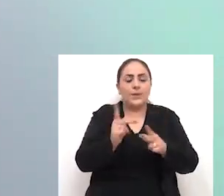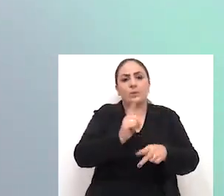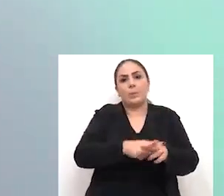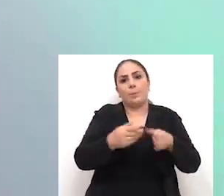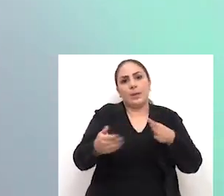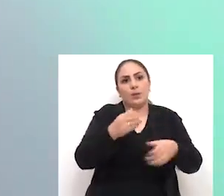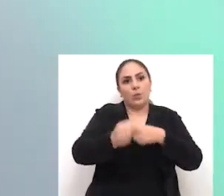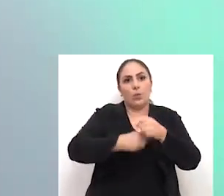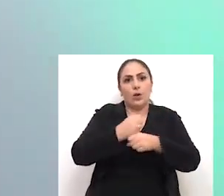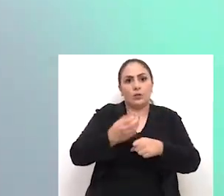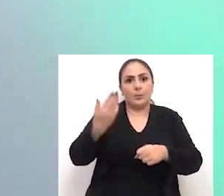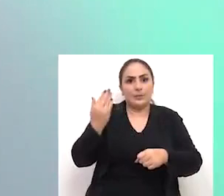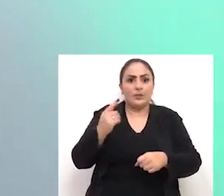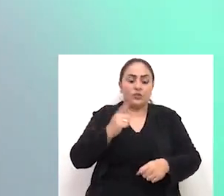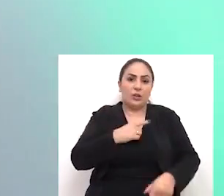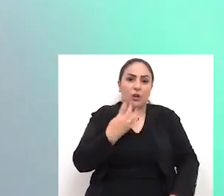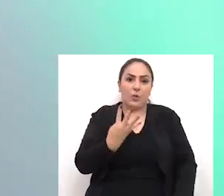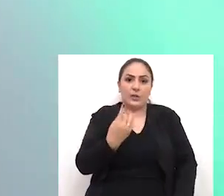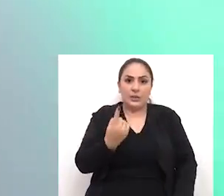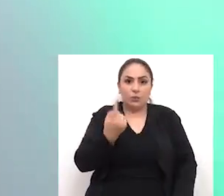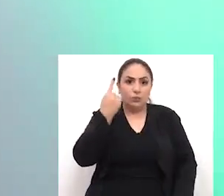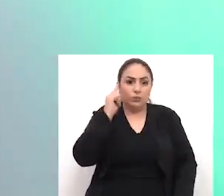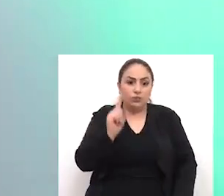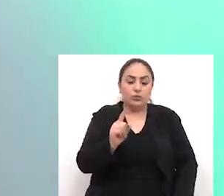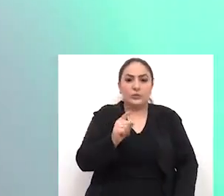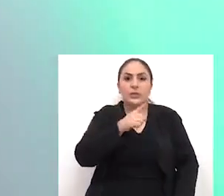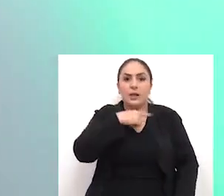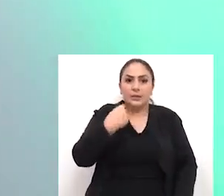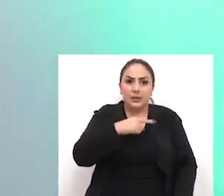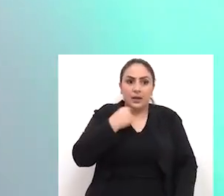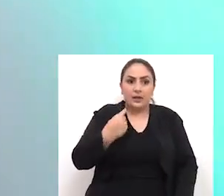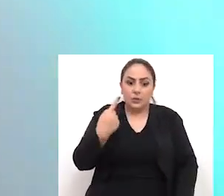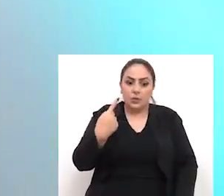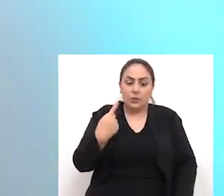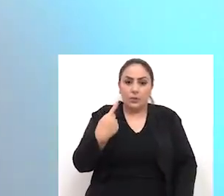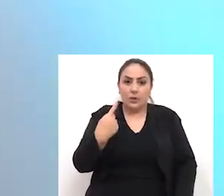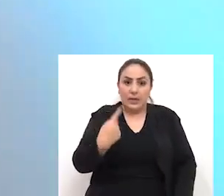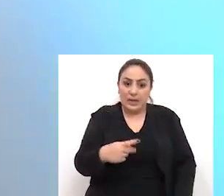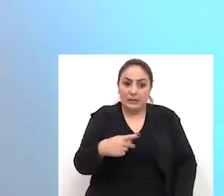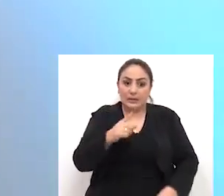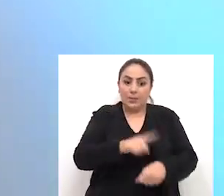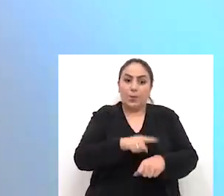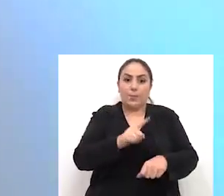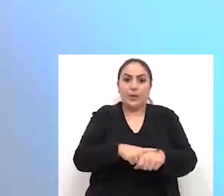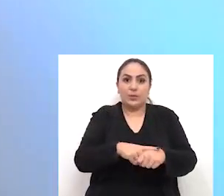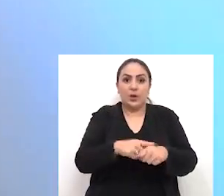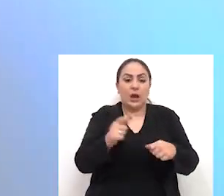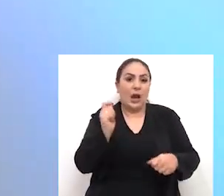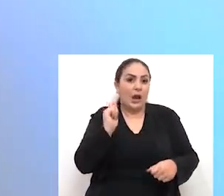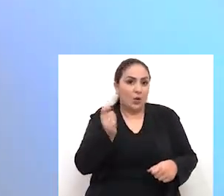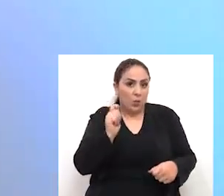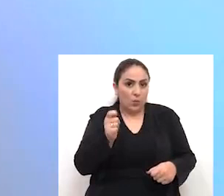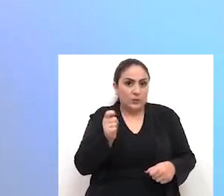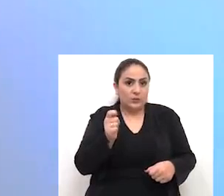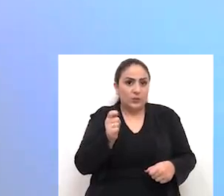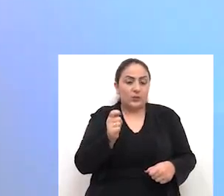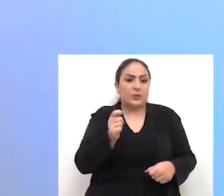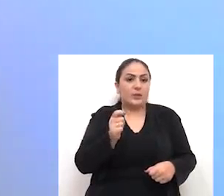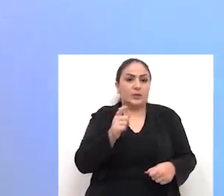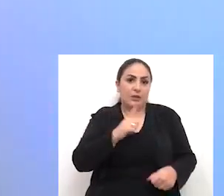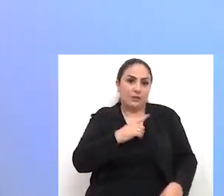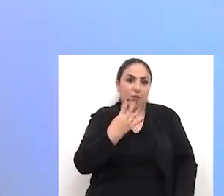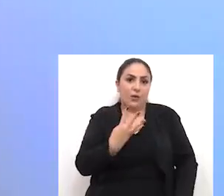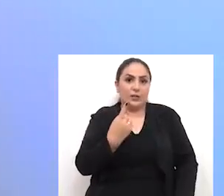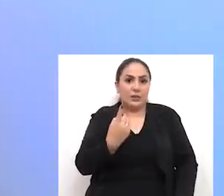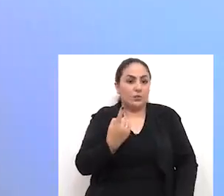período, no ano passado, a gente tinha 41 dias de atraso para quitação, e, neste momento, agosto, que levou